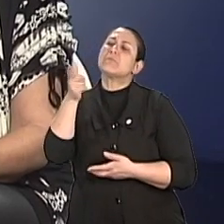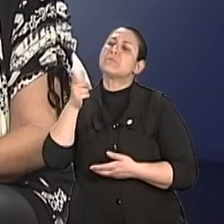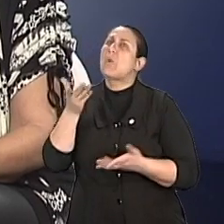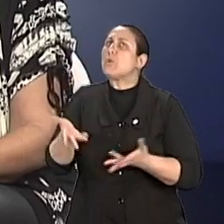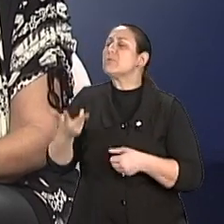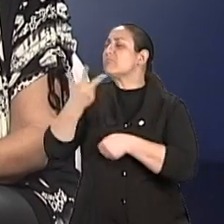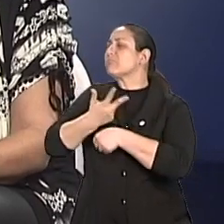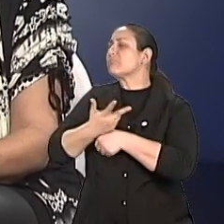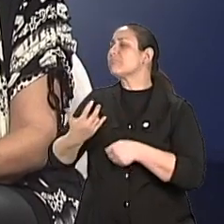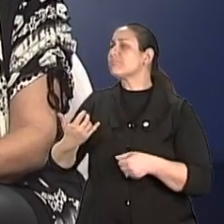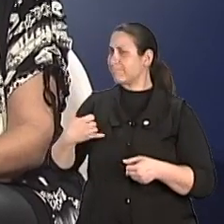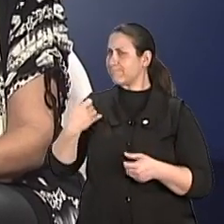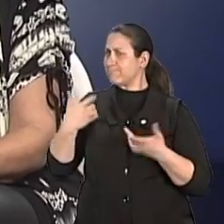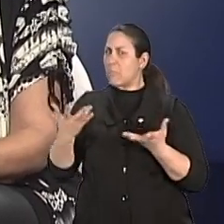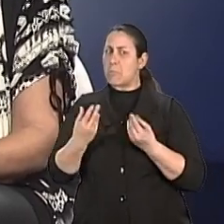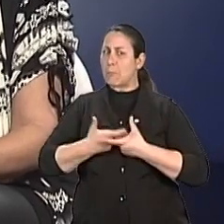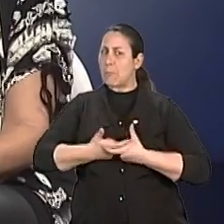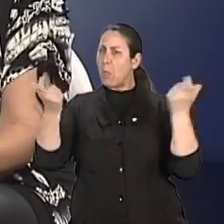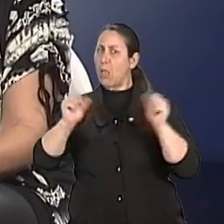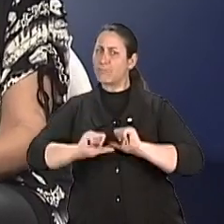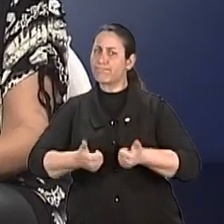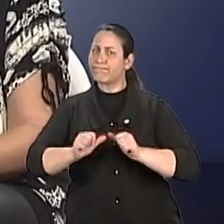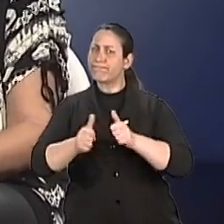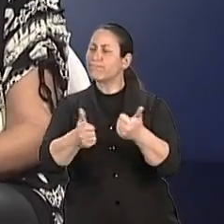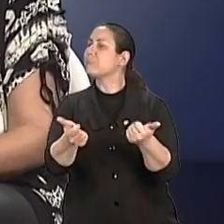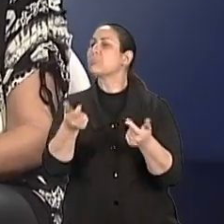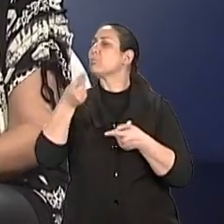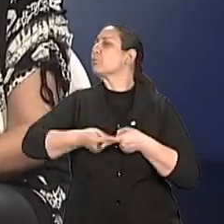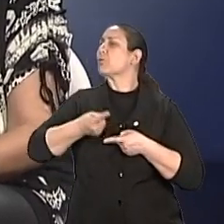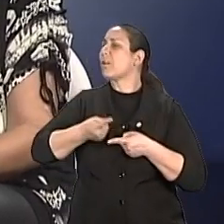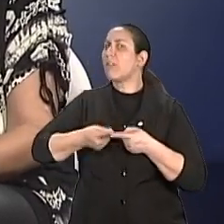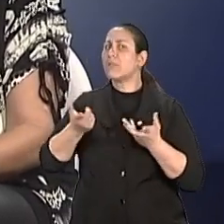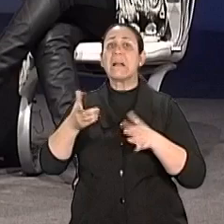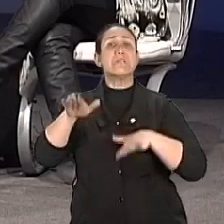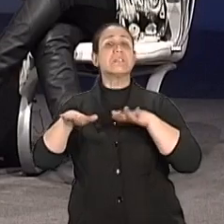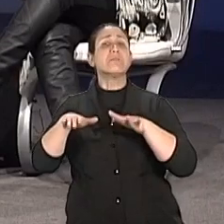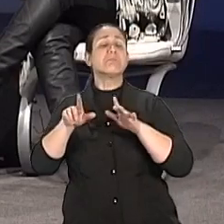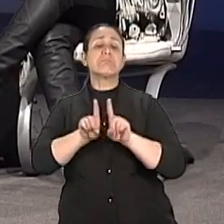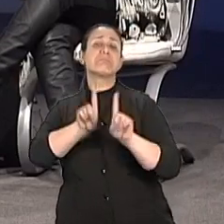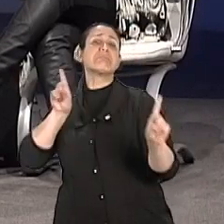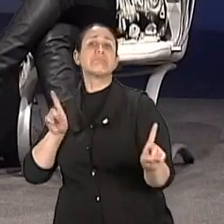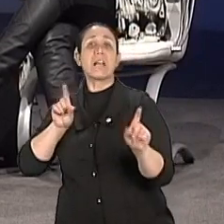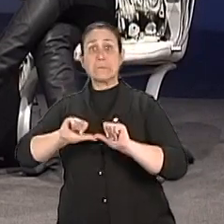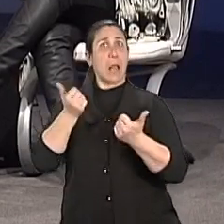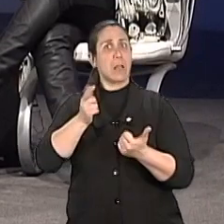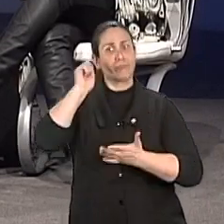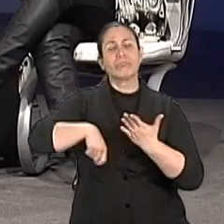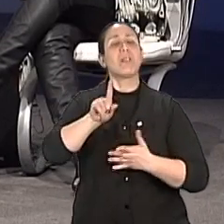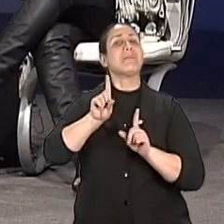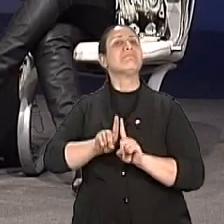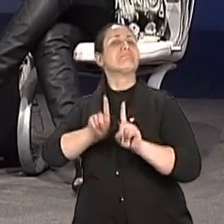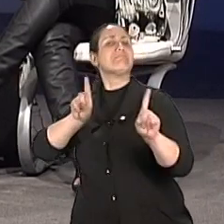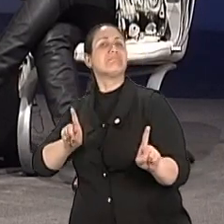à separação ou ao divórcio, ou uma separação, às vezes informal até, e uma separação até às vezes dentro